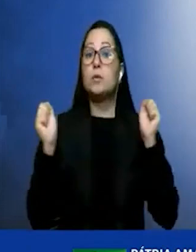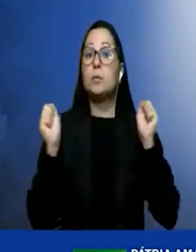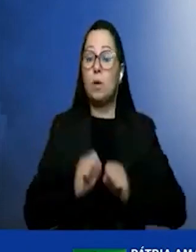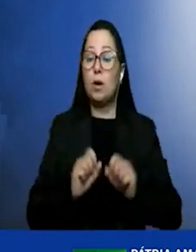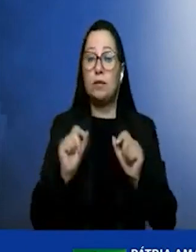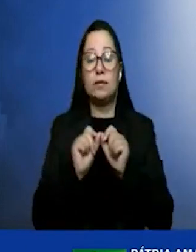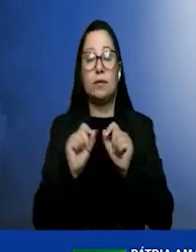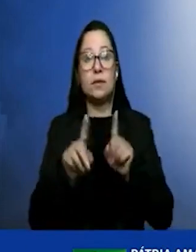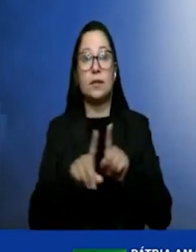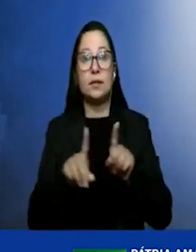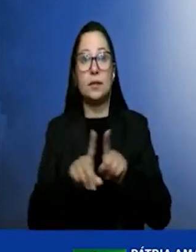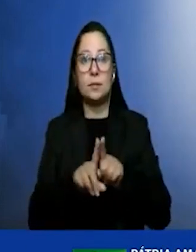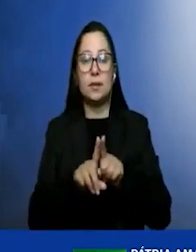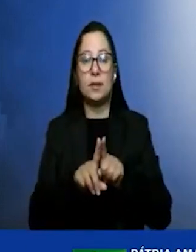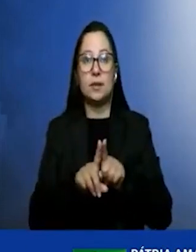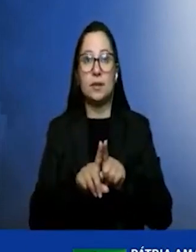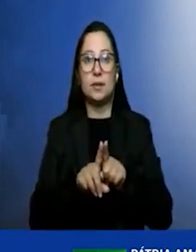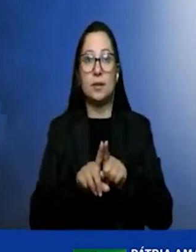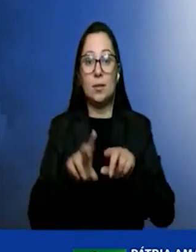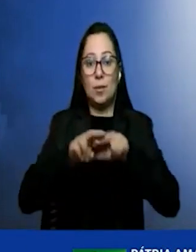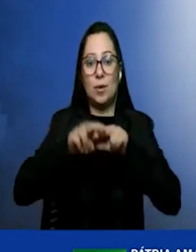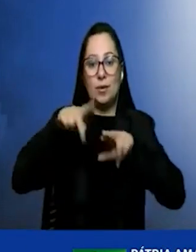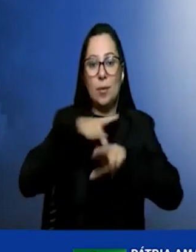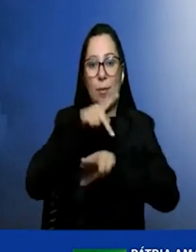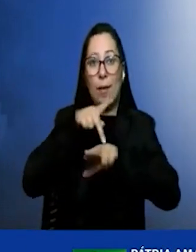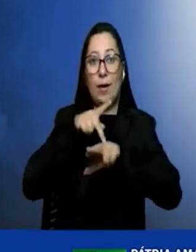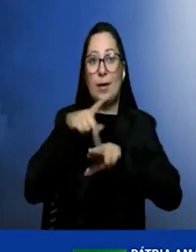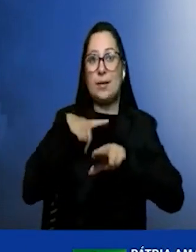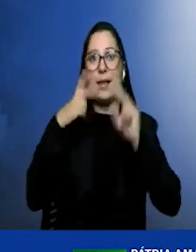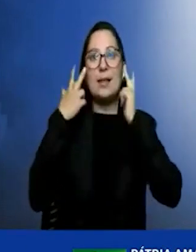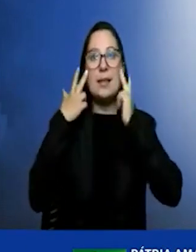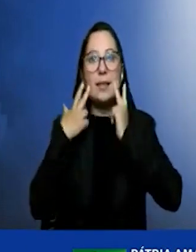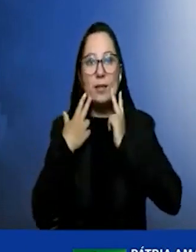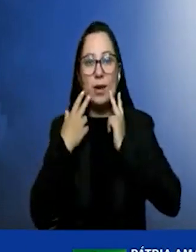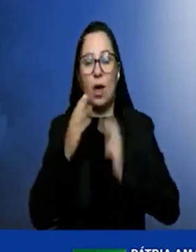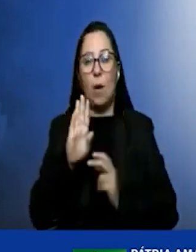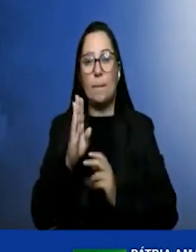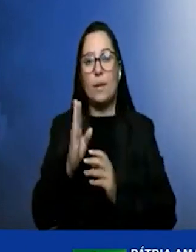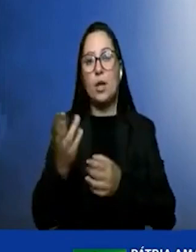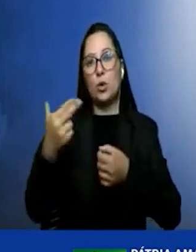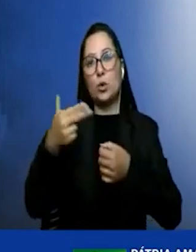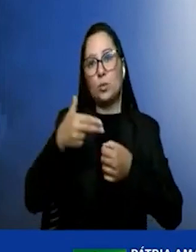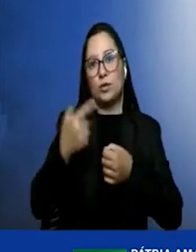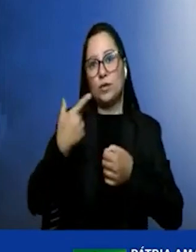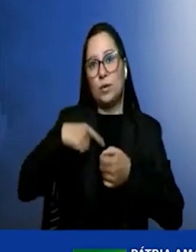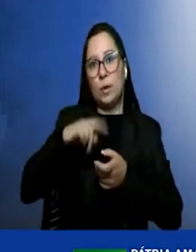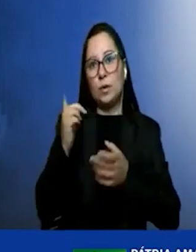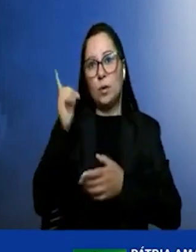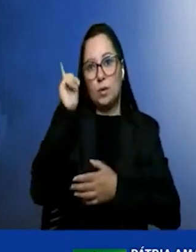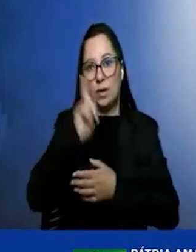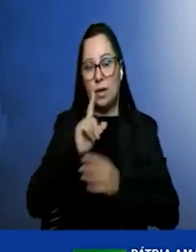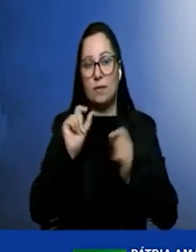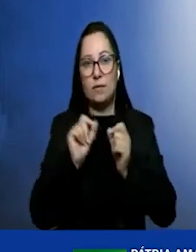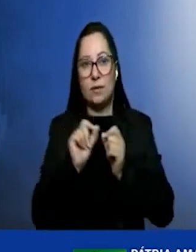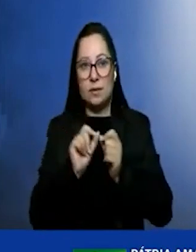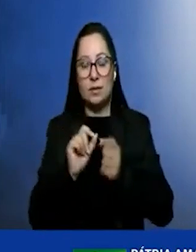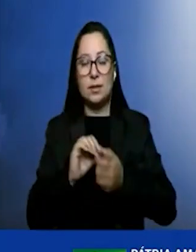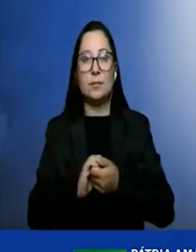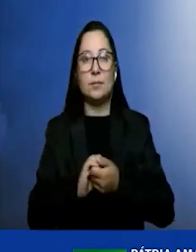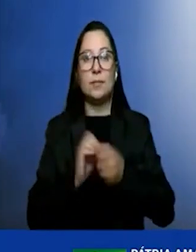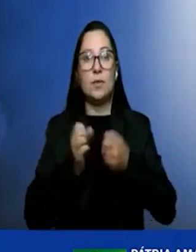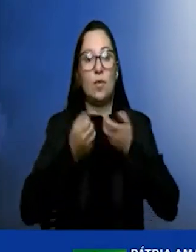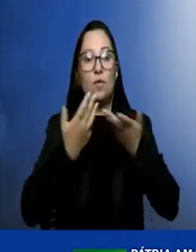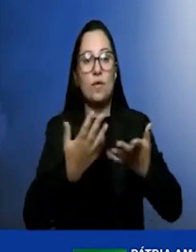-lo, porque o país tem uma vocação natural para biocombustível. Portanto, a gente entende que oferecer esse tipo de